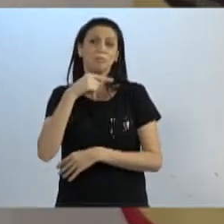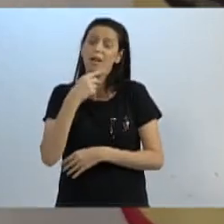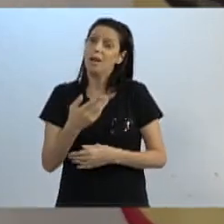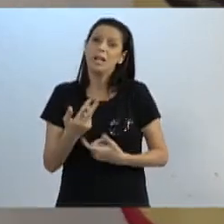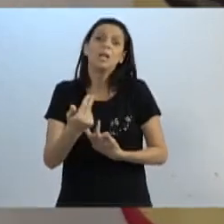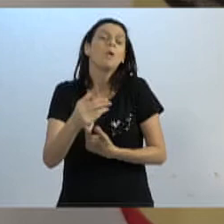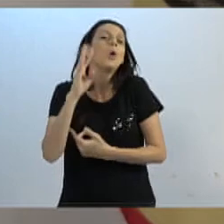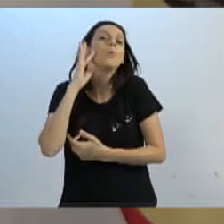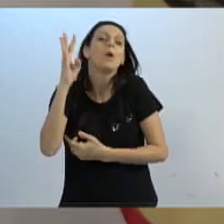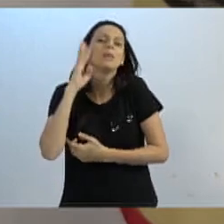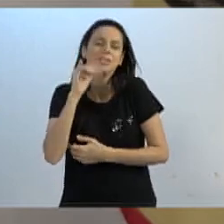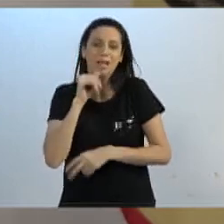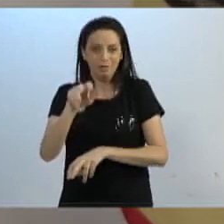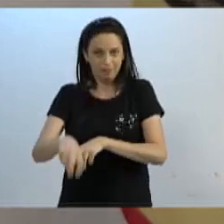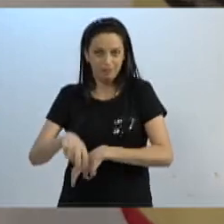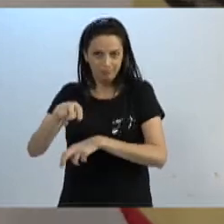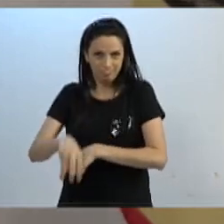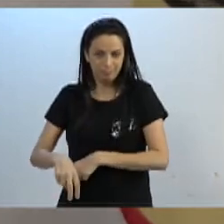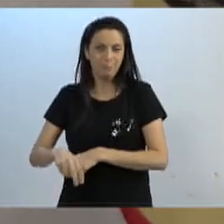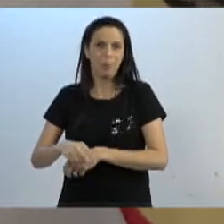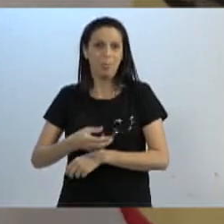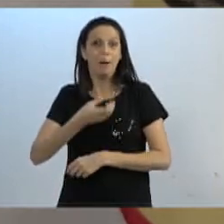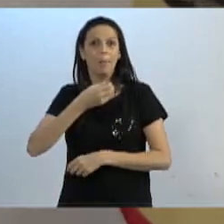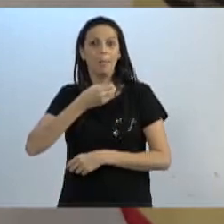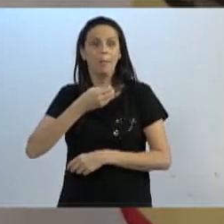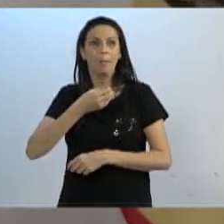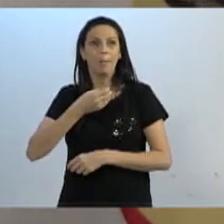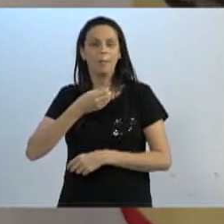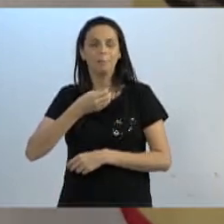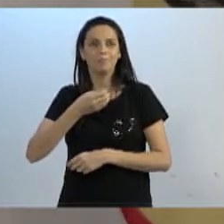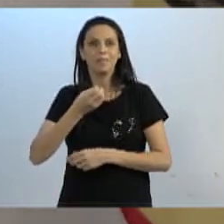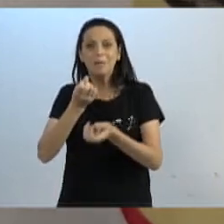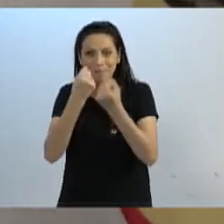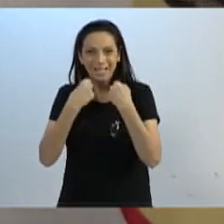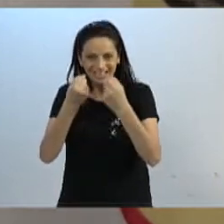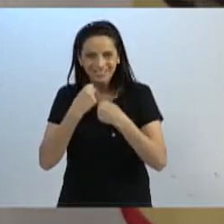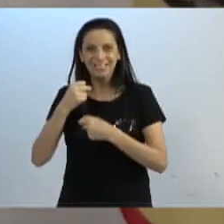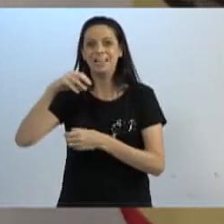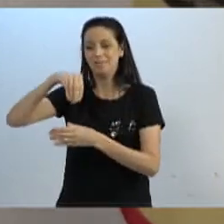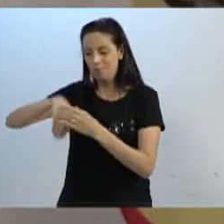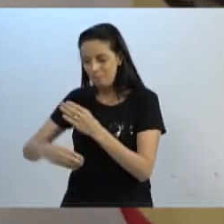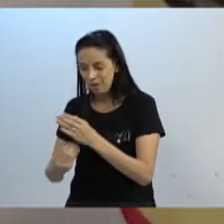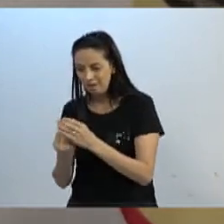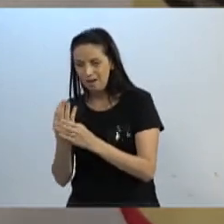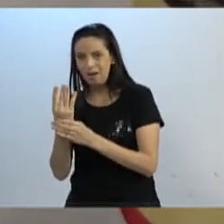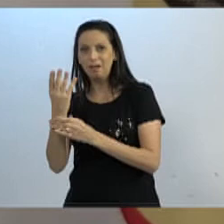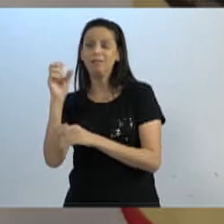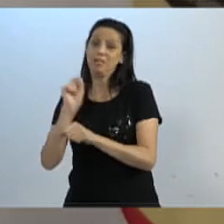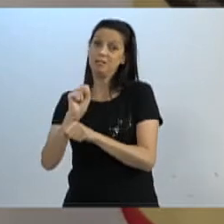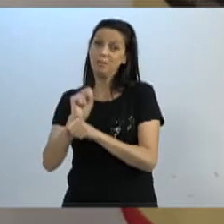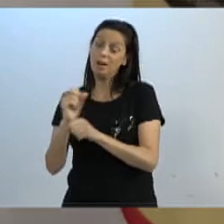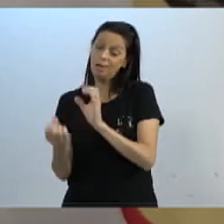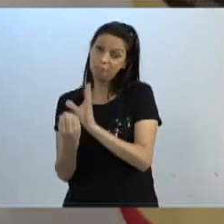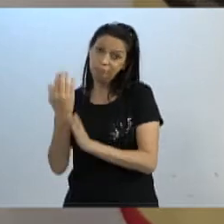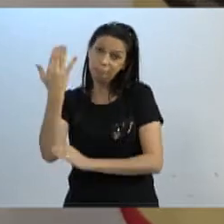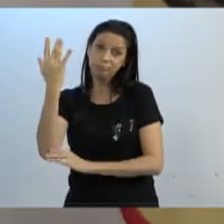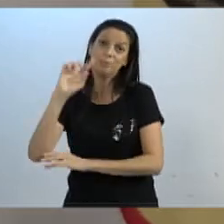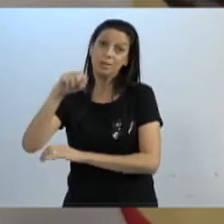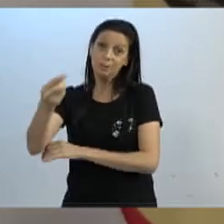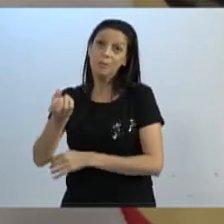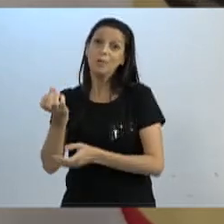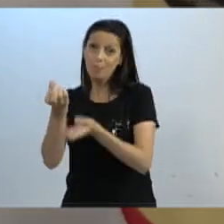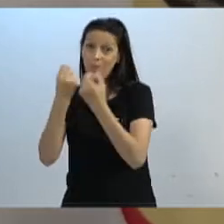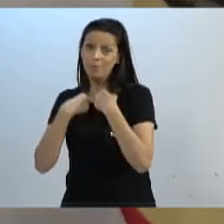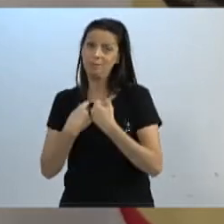de milho leva seis meses para fazer a farinha, para depois fazer o pão. Os projetos maiores da cidade são a mesma coisa. Tem que ser feito os projetos,